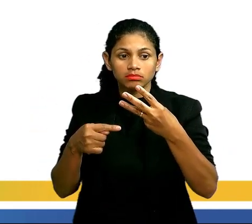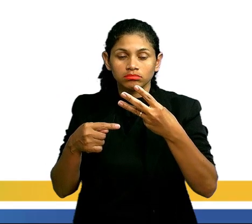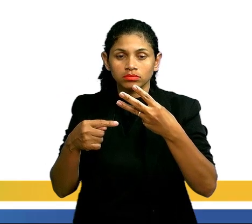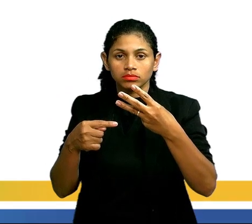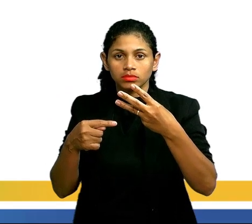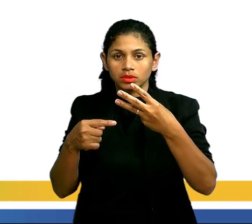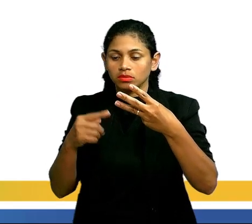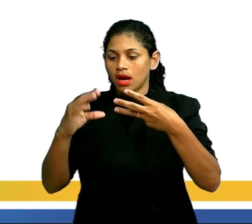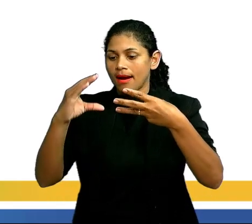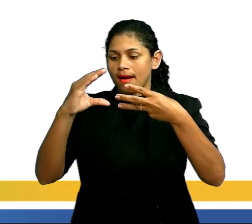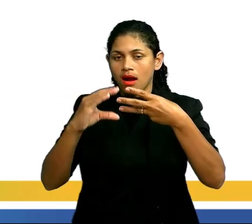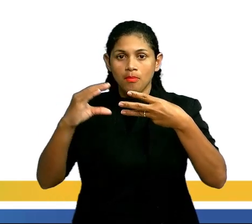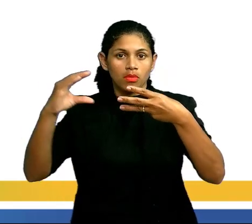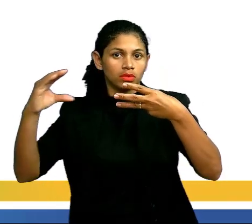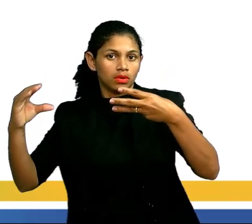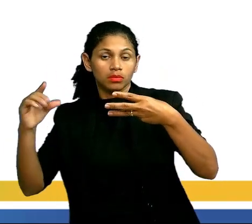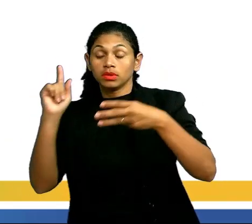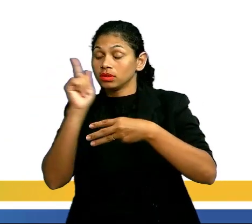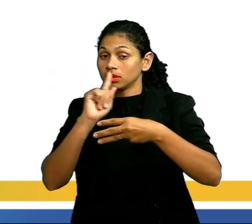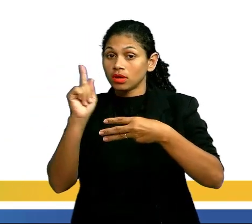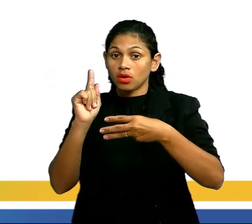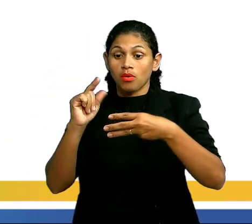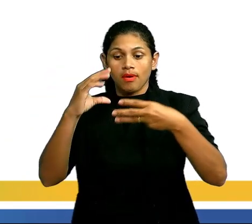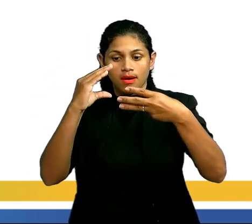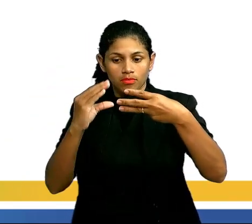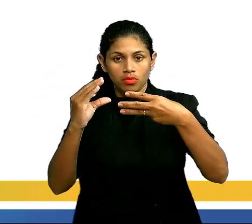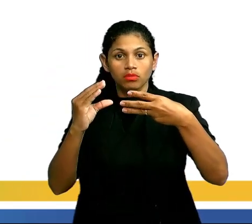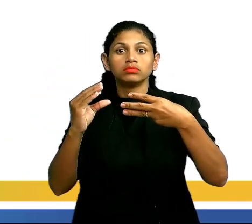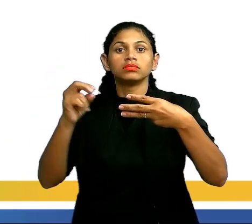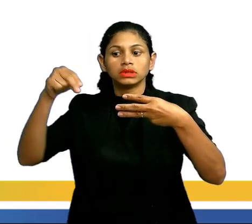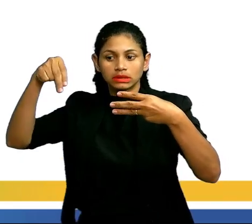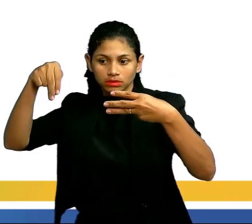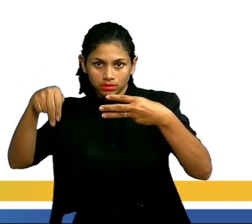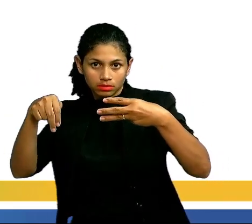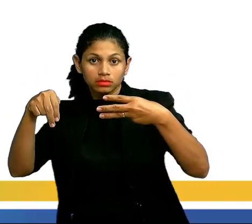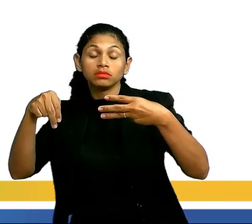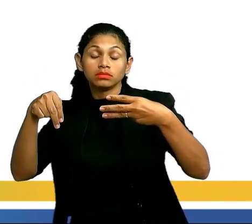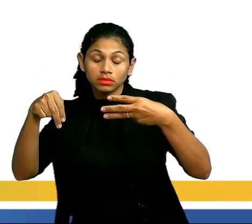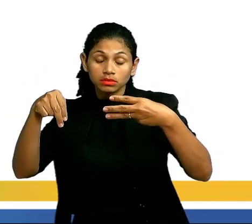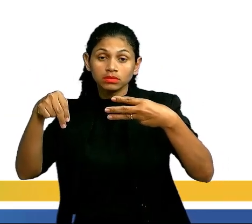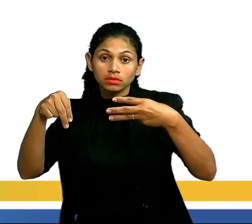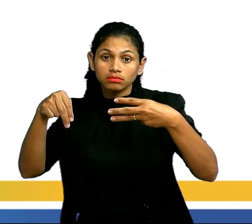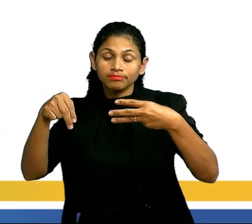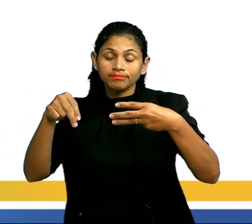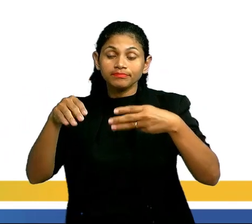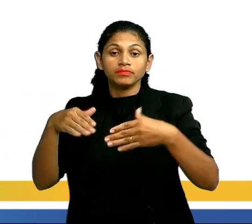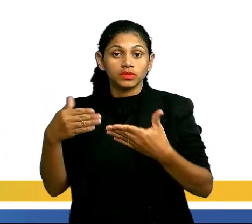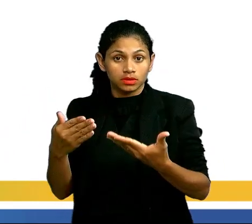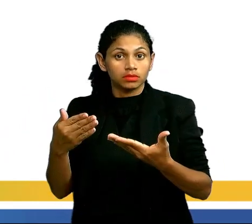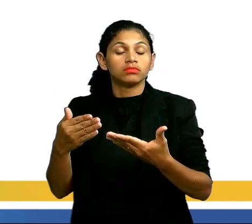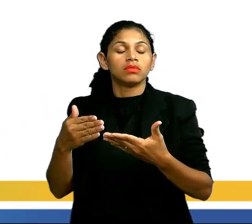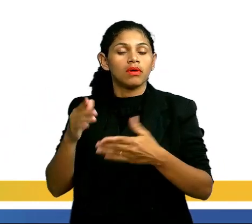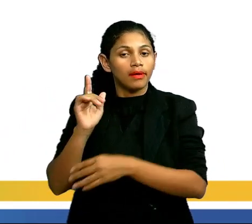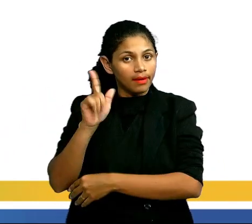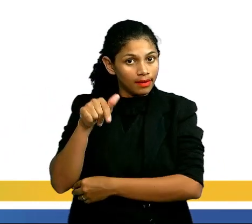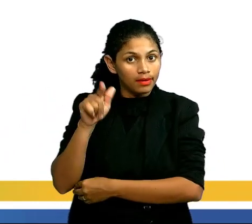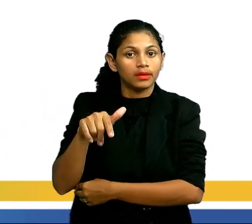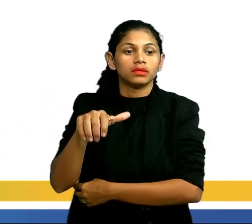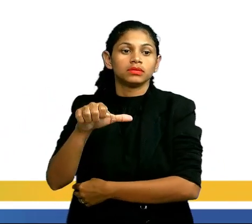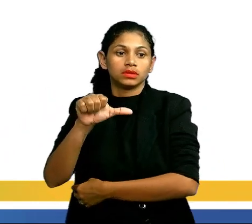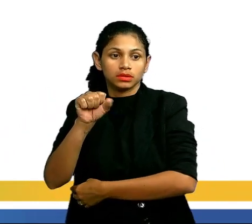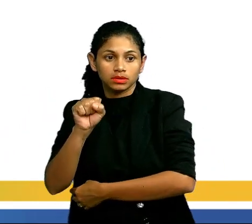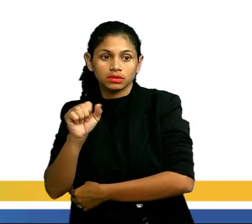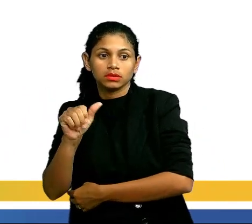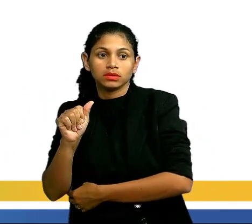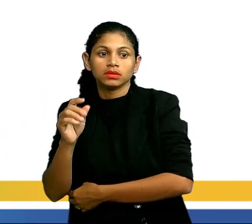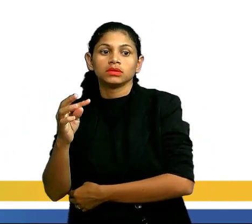outro. Ela entra em carbono e nitrogênio. Logo, ela se configura uma cadeia saturada. A mesma situação para